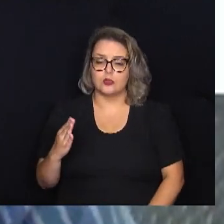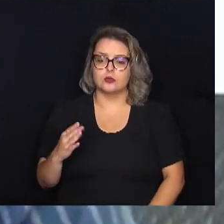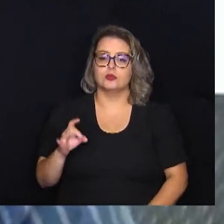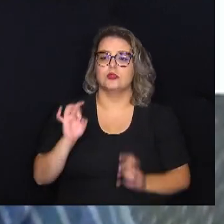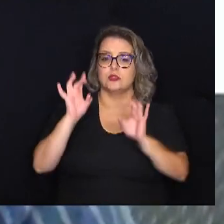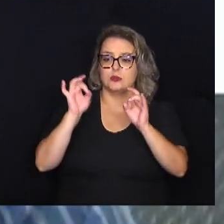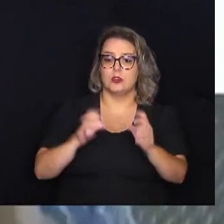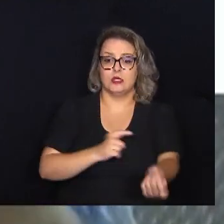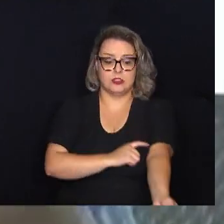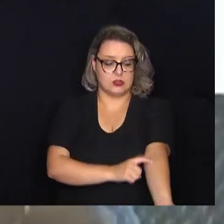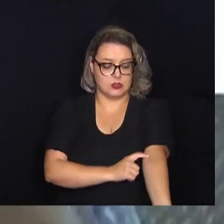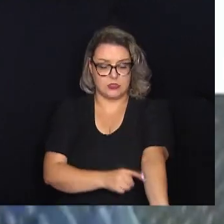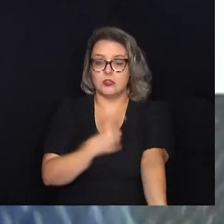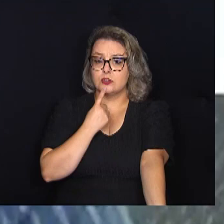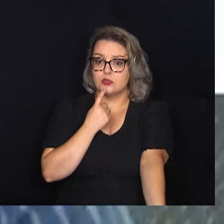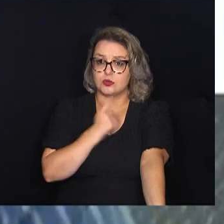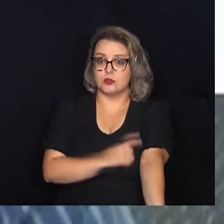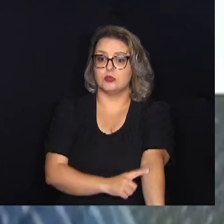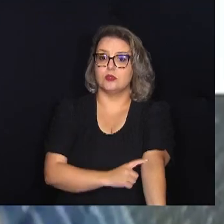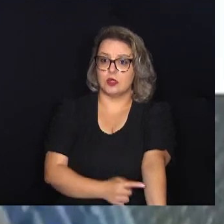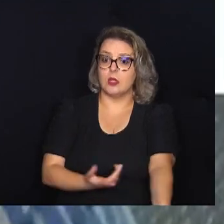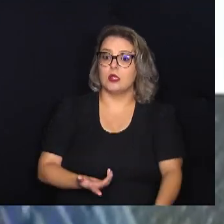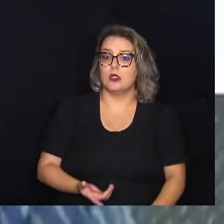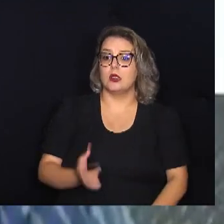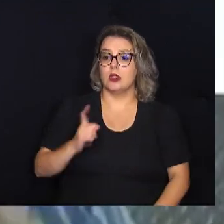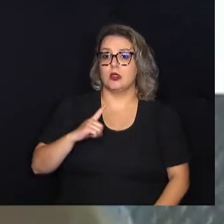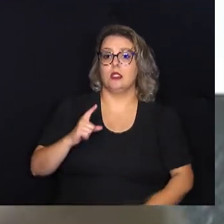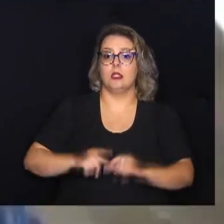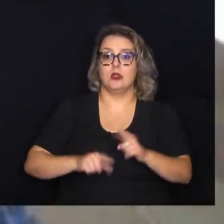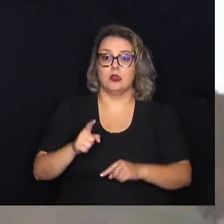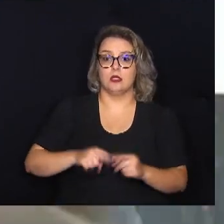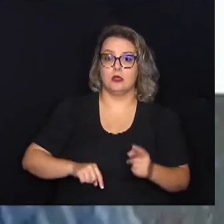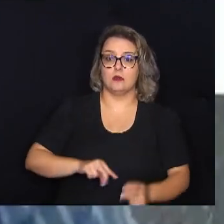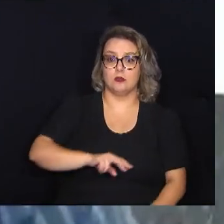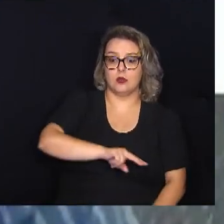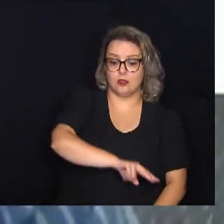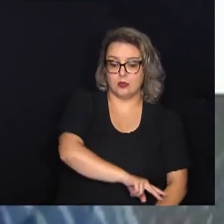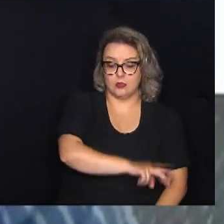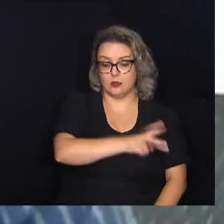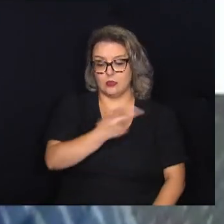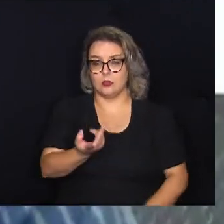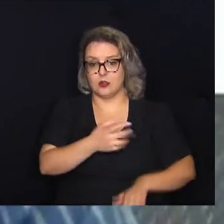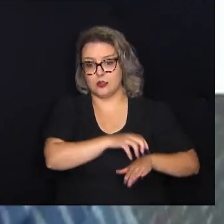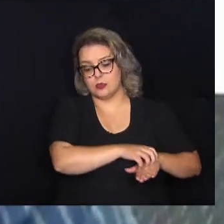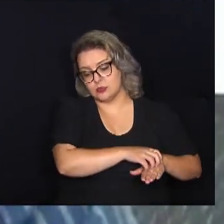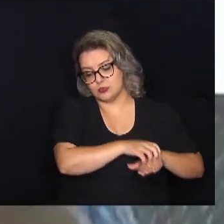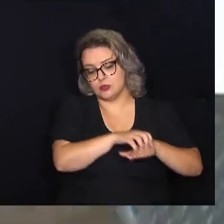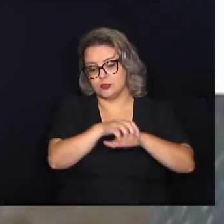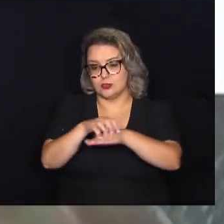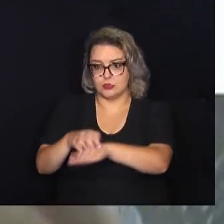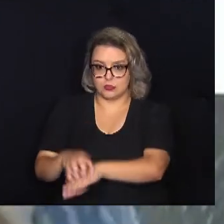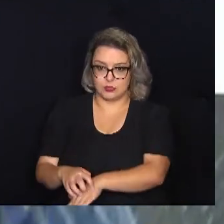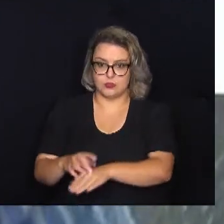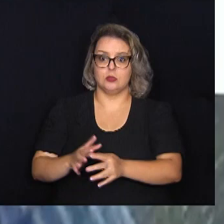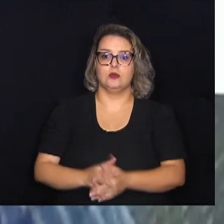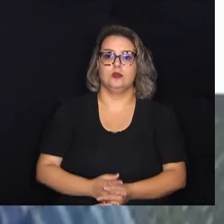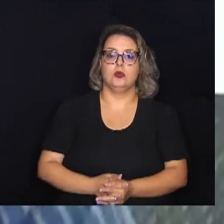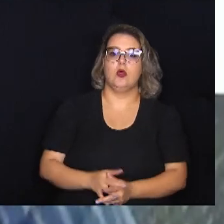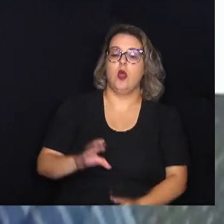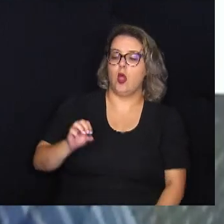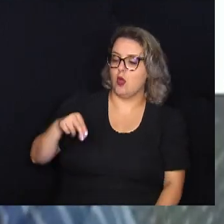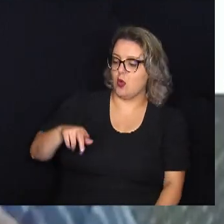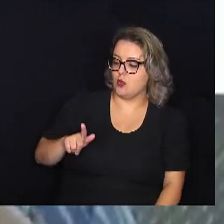Ele, de fato, a gente ter um produto que é transportado de uma forma totalmente congelada.